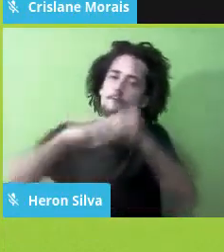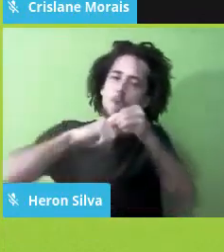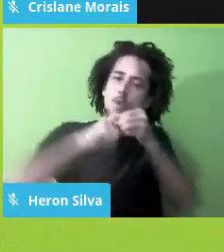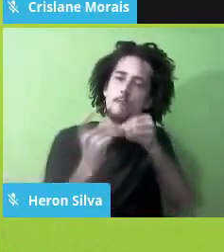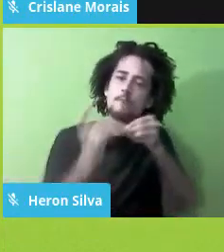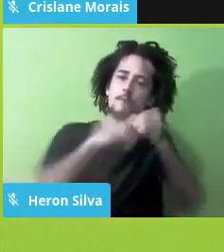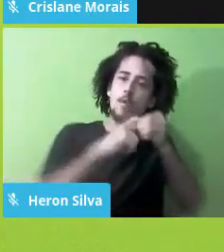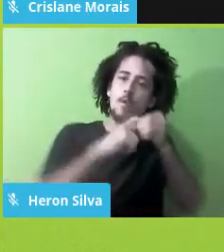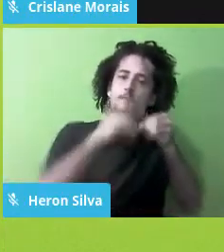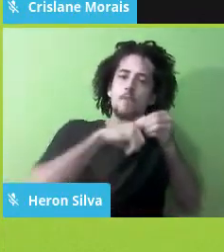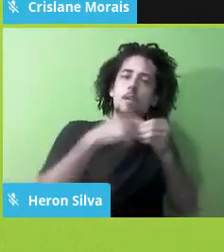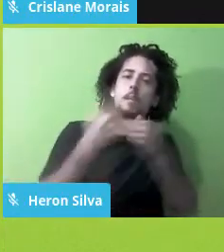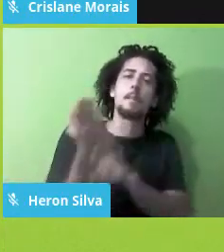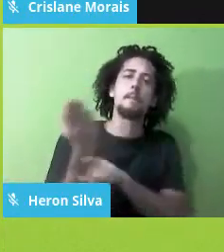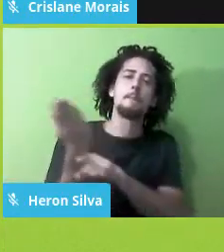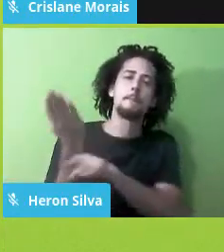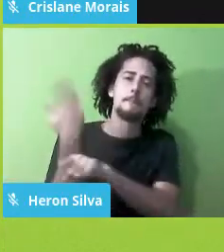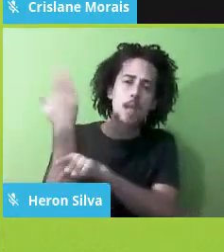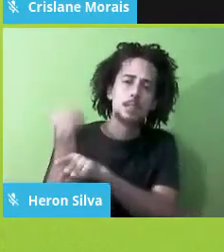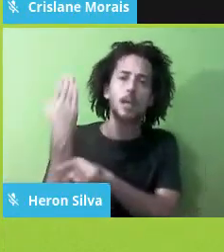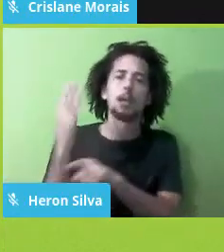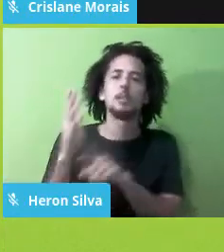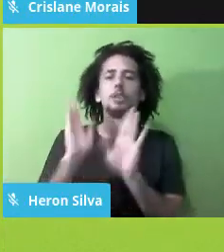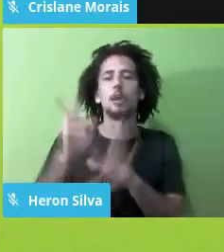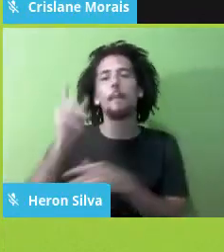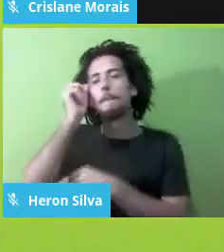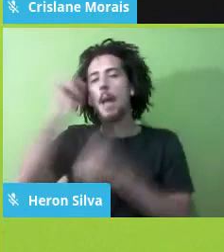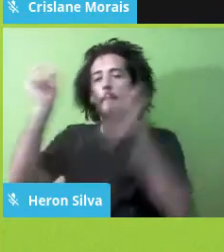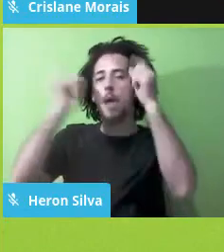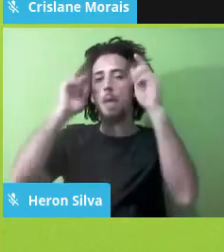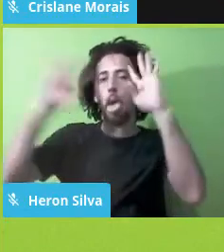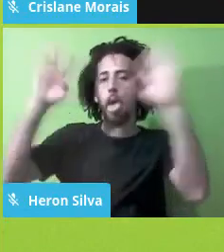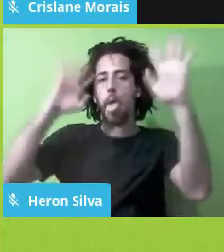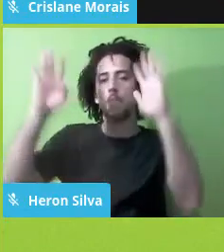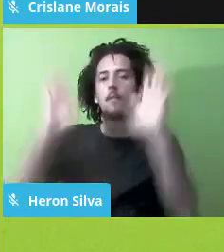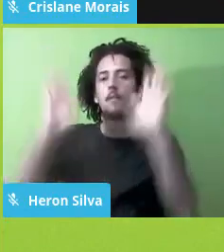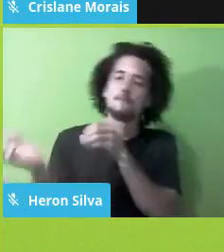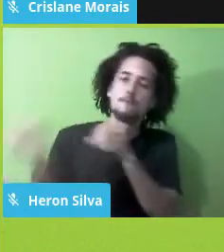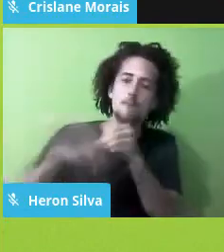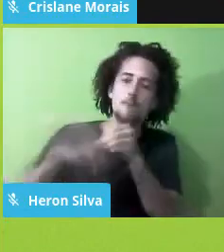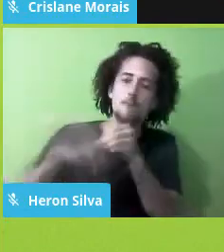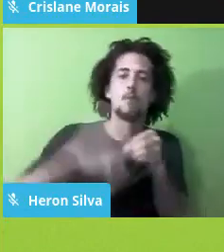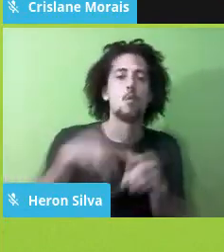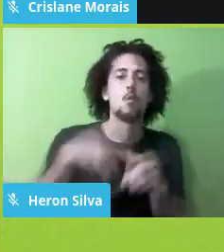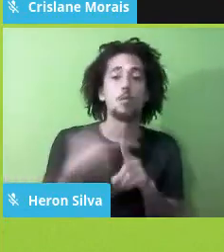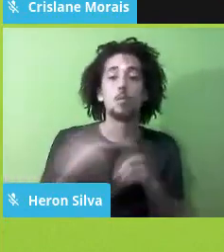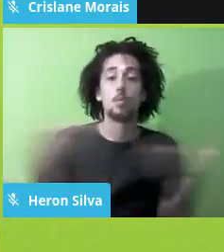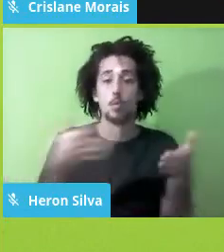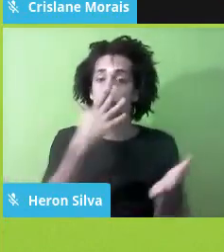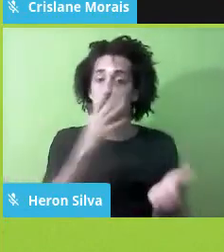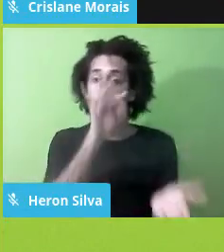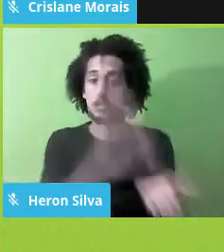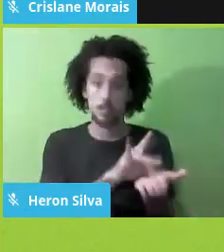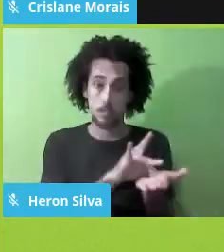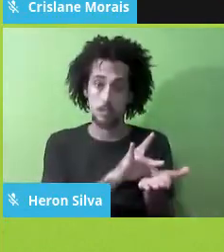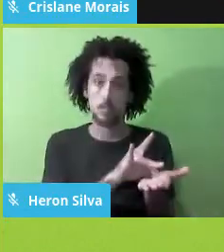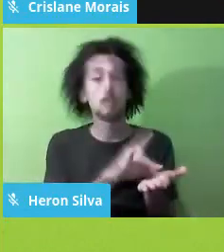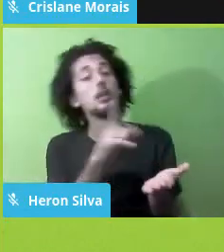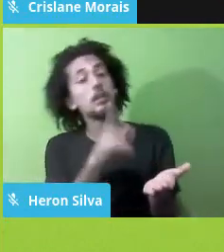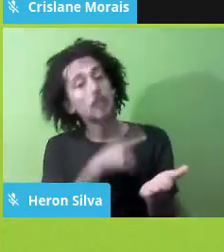Voltar a um passado idealizado, um passado mítico, que tem muito de real e muito de